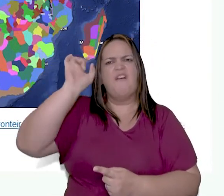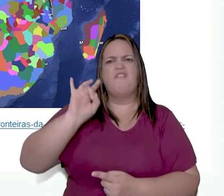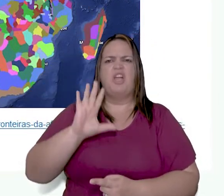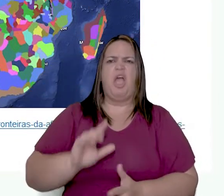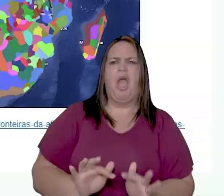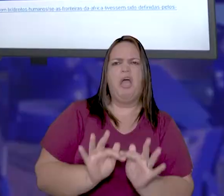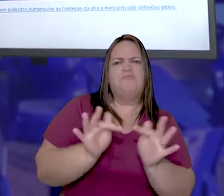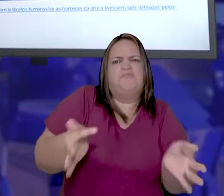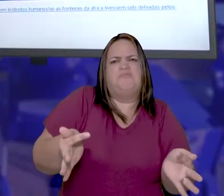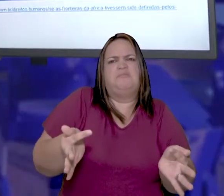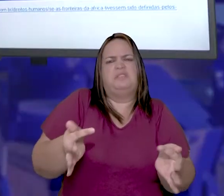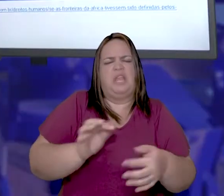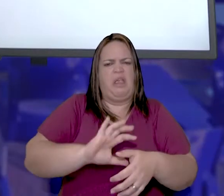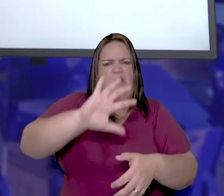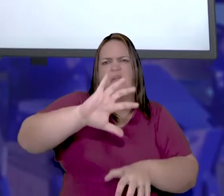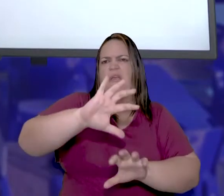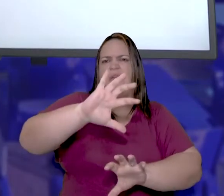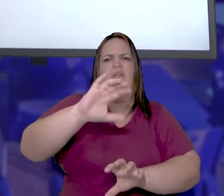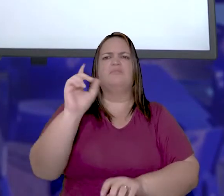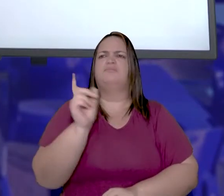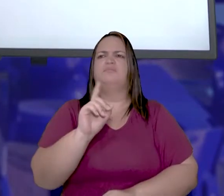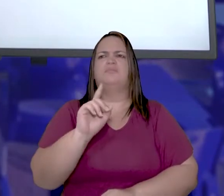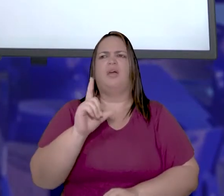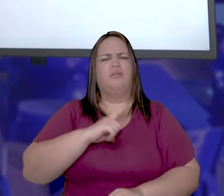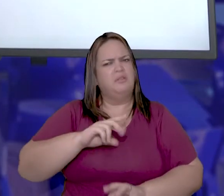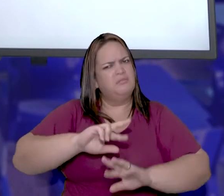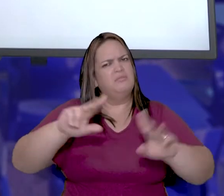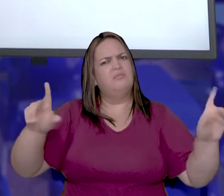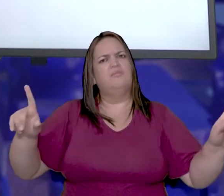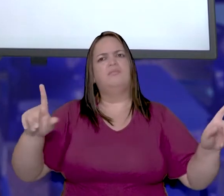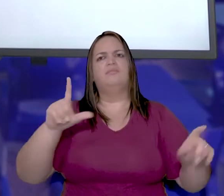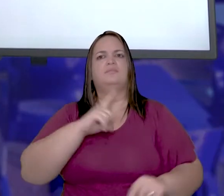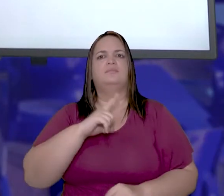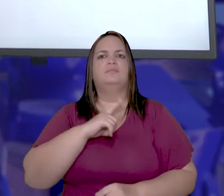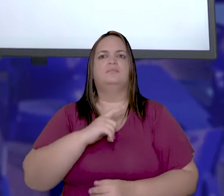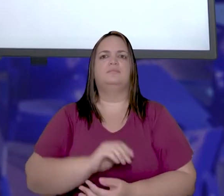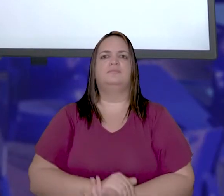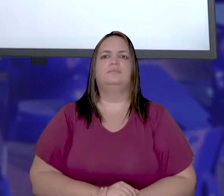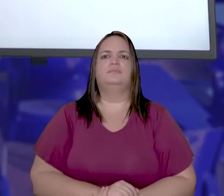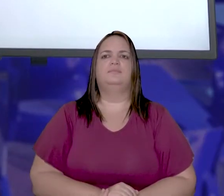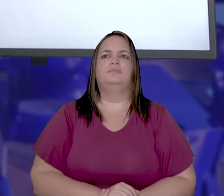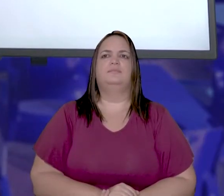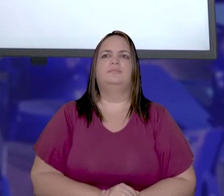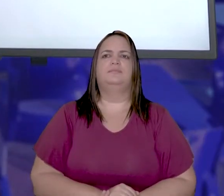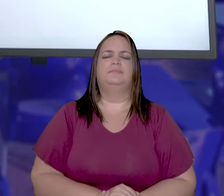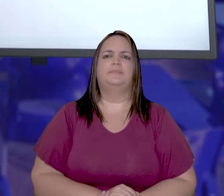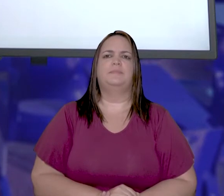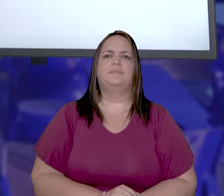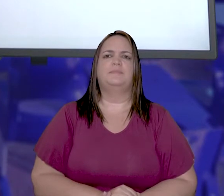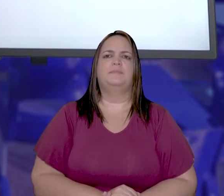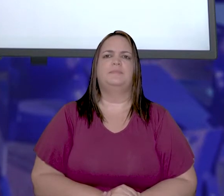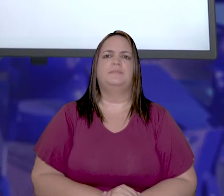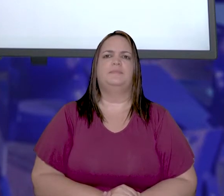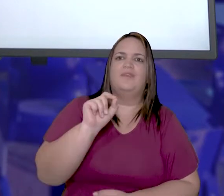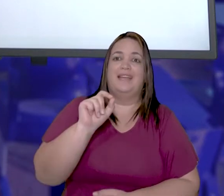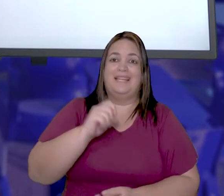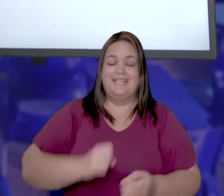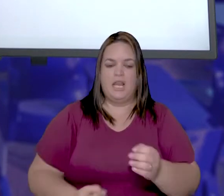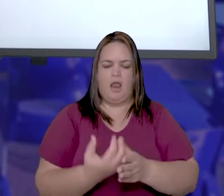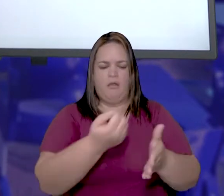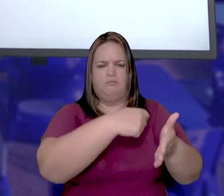África é muito mais do que aquelas divisões que são apresentadas nos mapas.